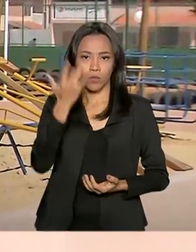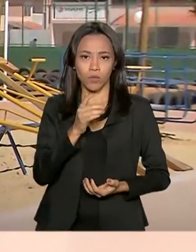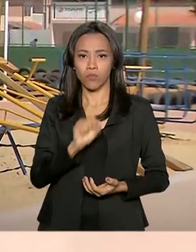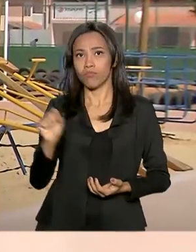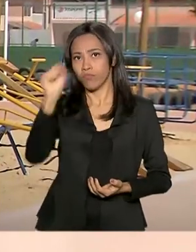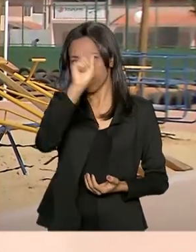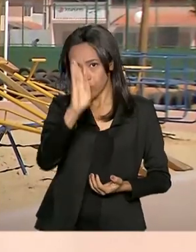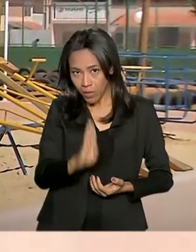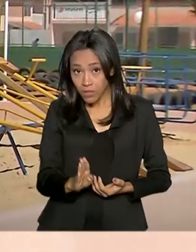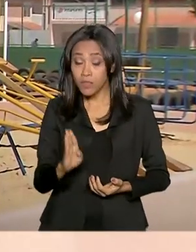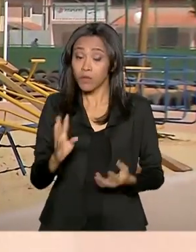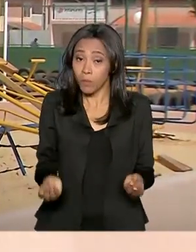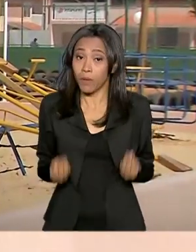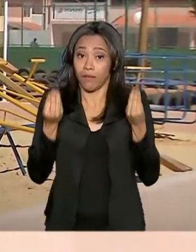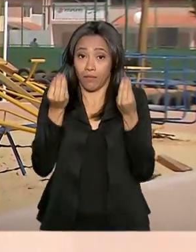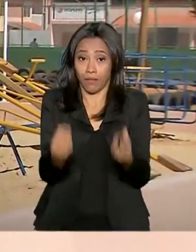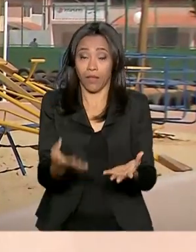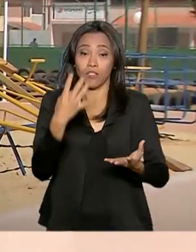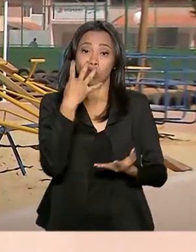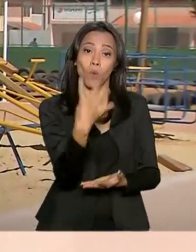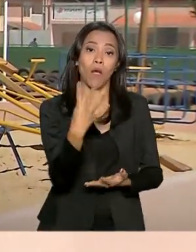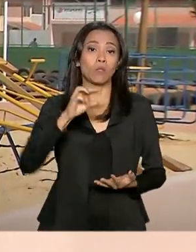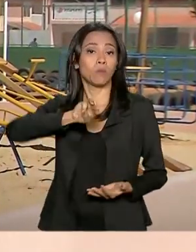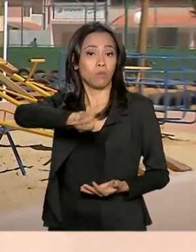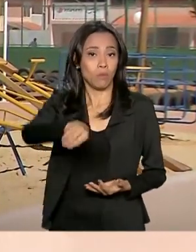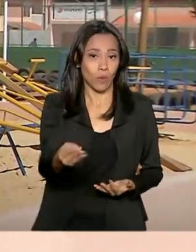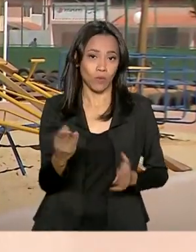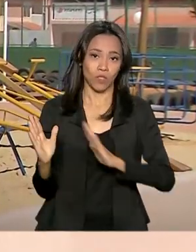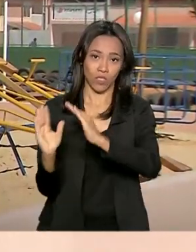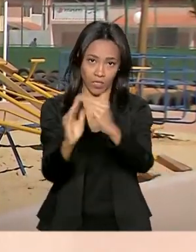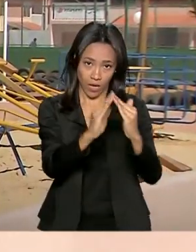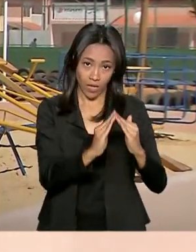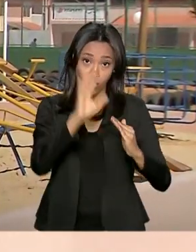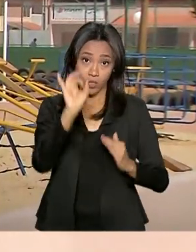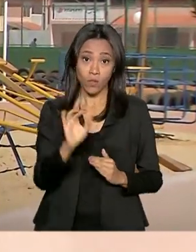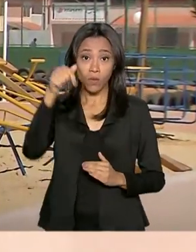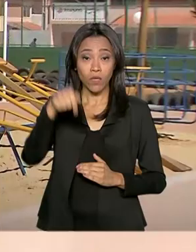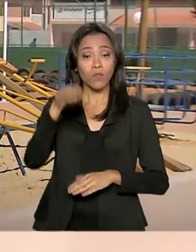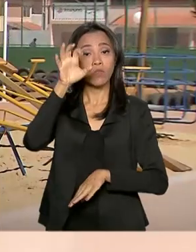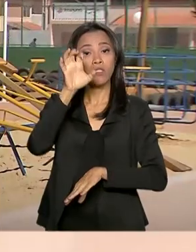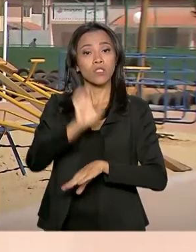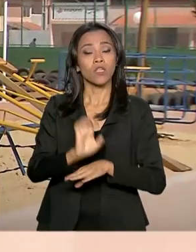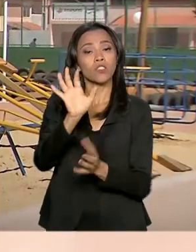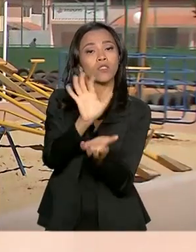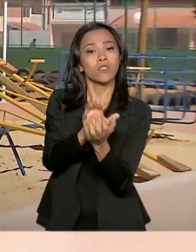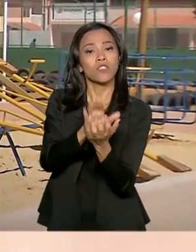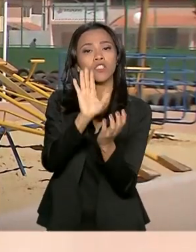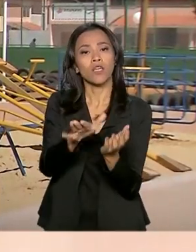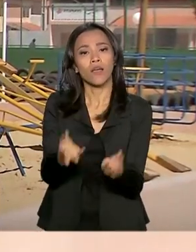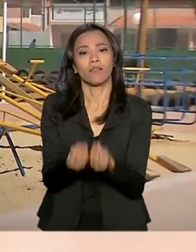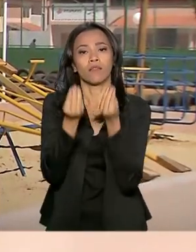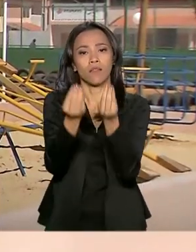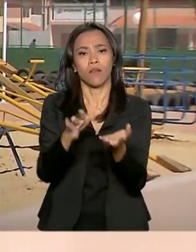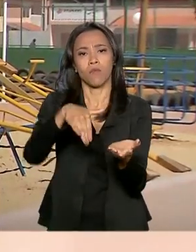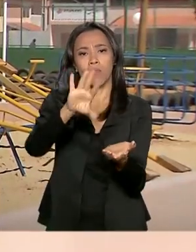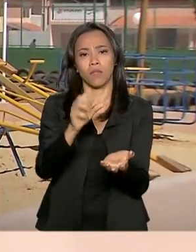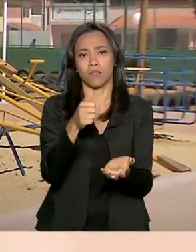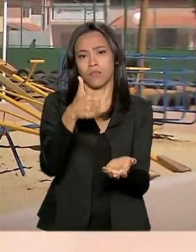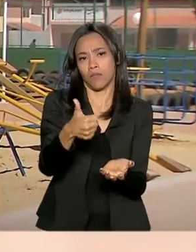com a entrega de 4 milhões de moradia. Só aqui no estado de Pernambuco foram entregues mais de